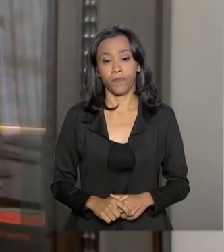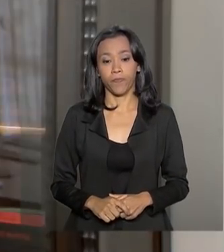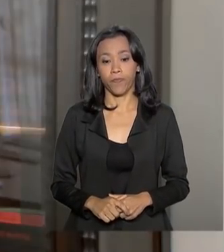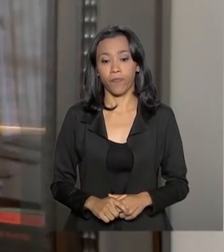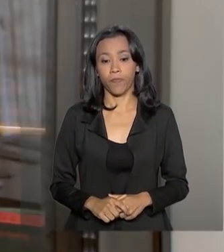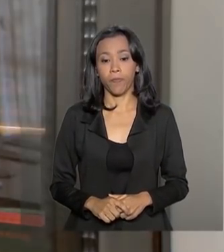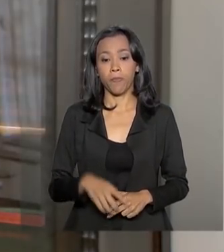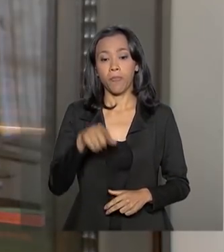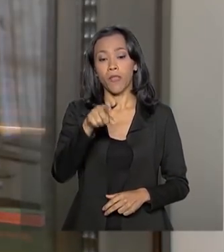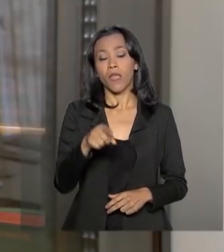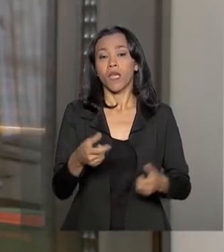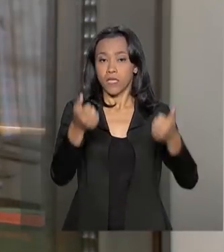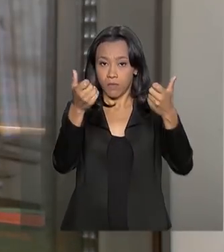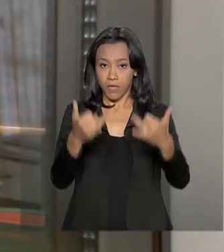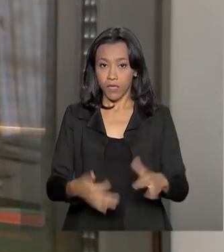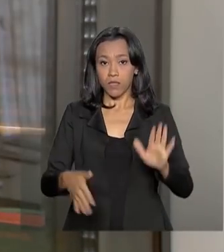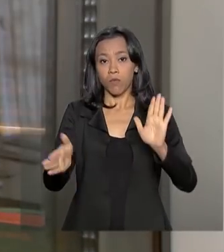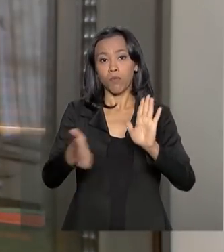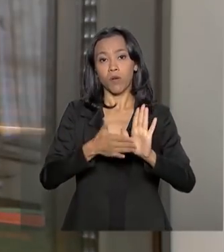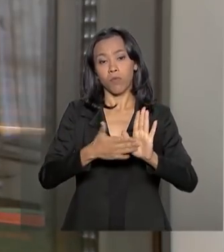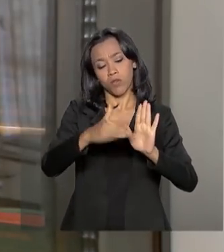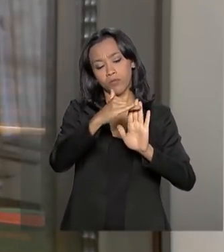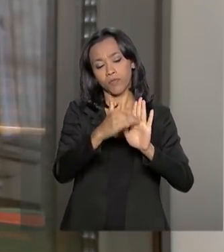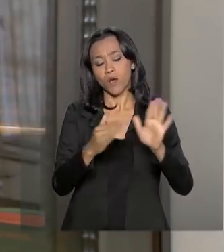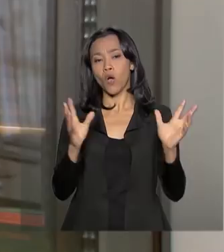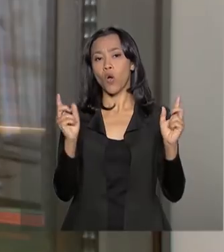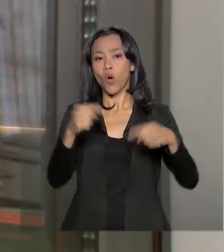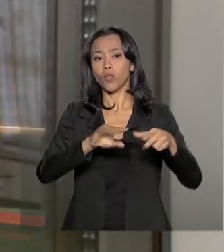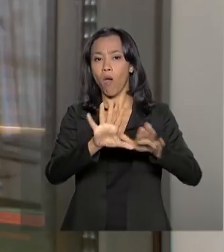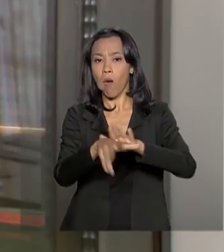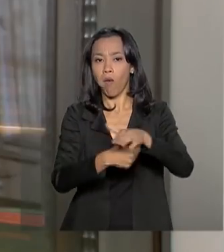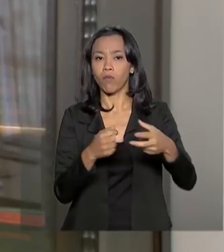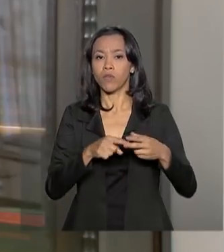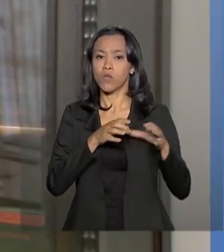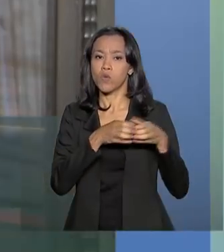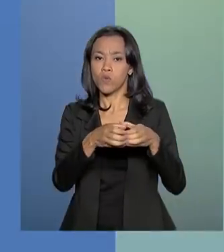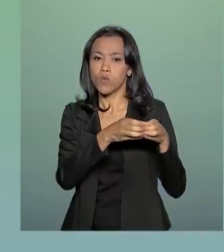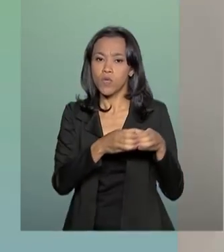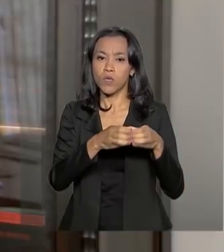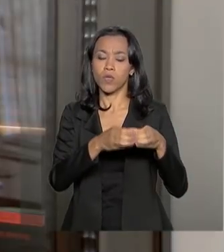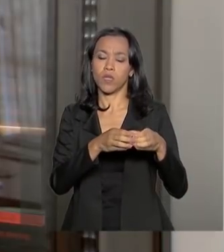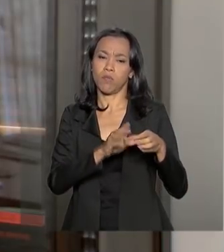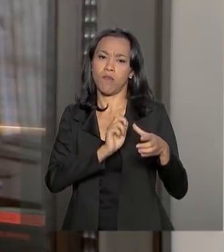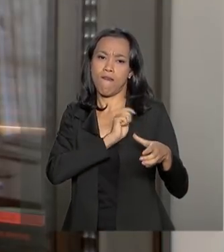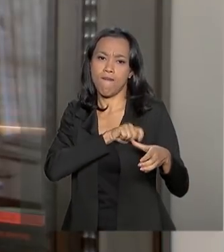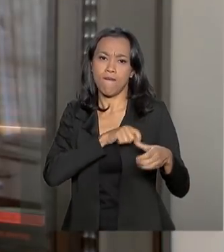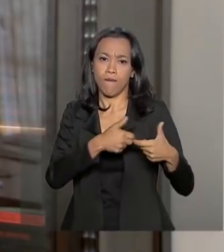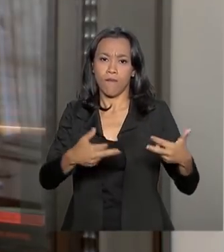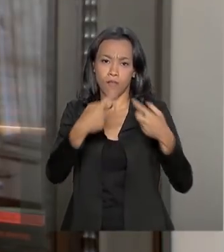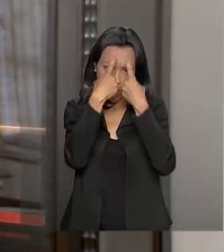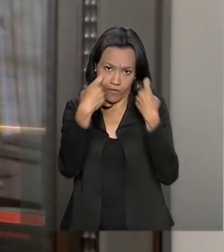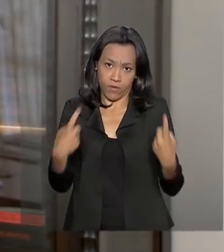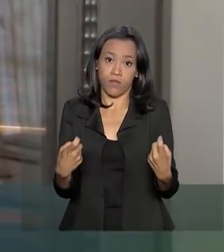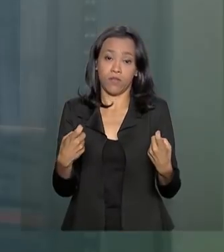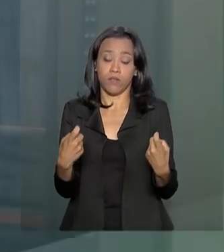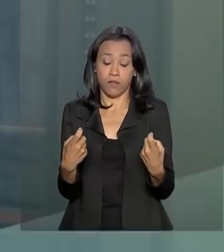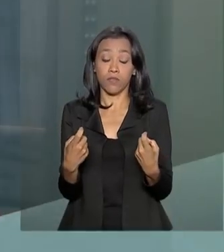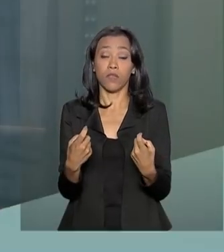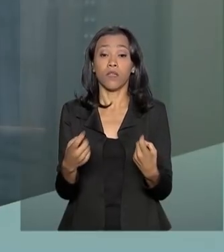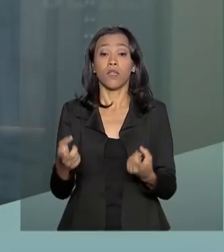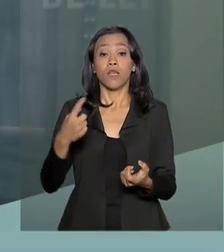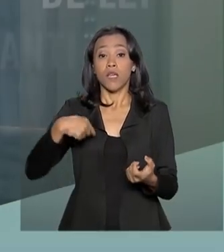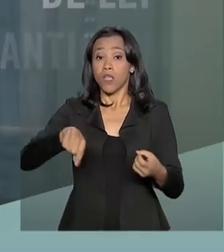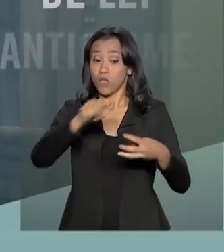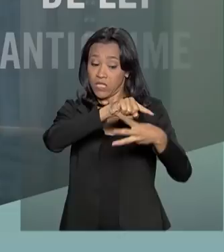São medidas contra corrupção, crime organizado e crime violento. Na nossa concepção, esses